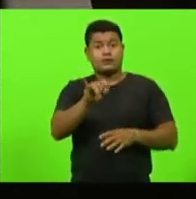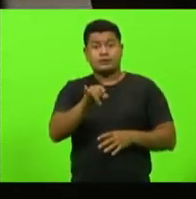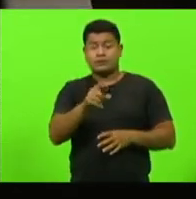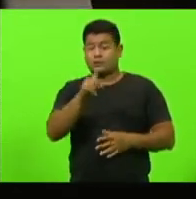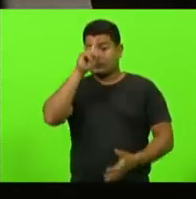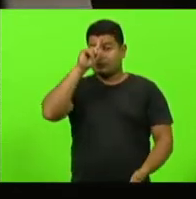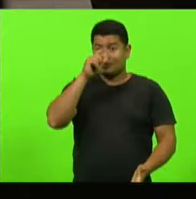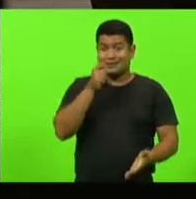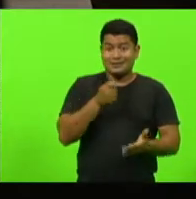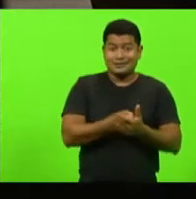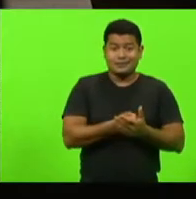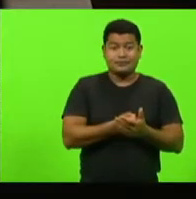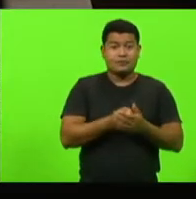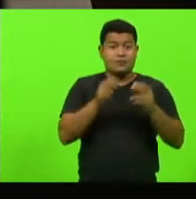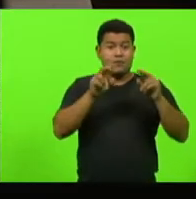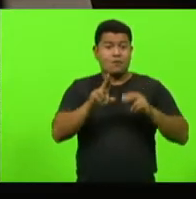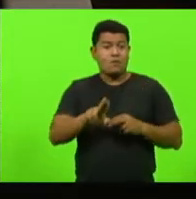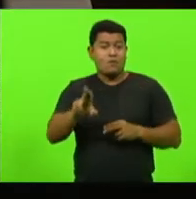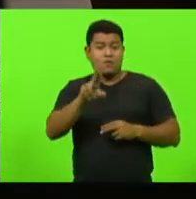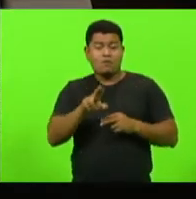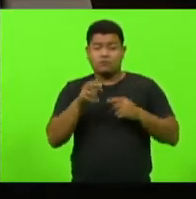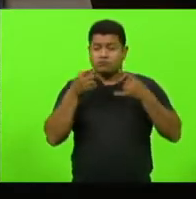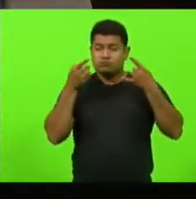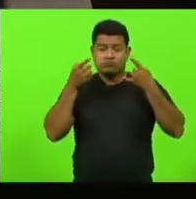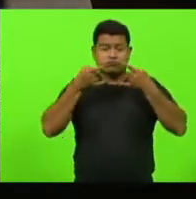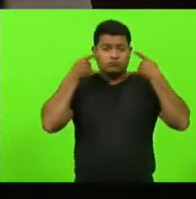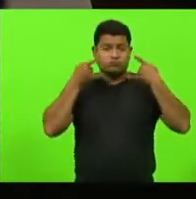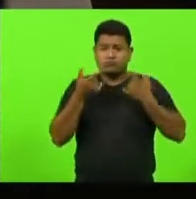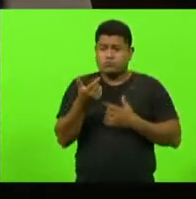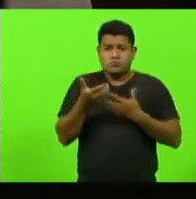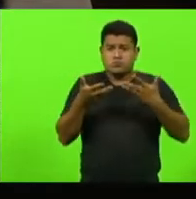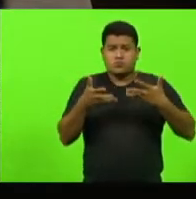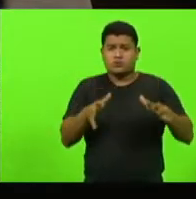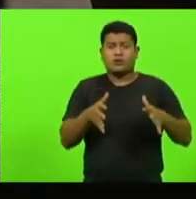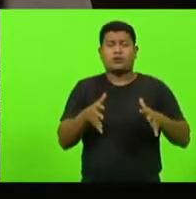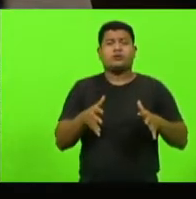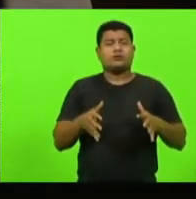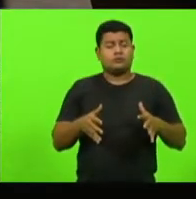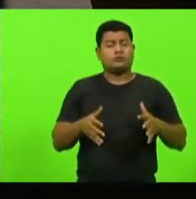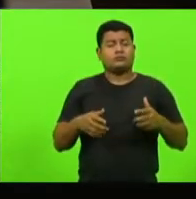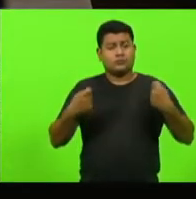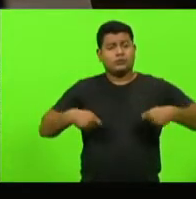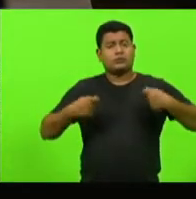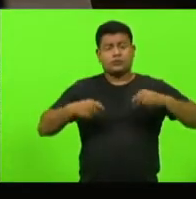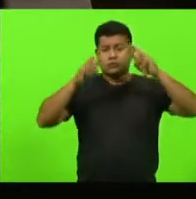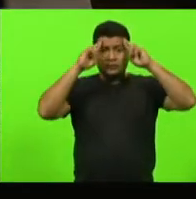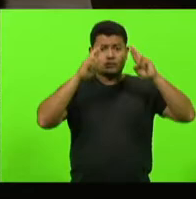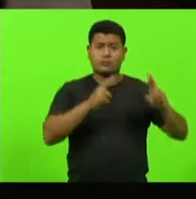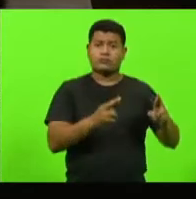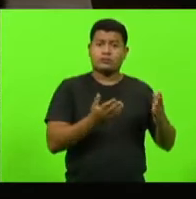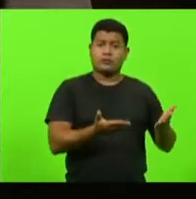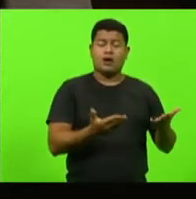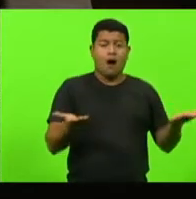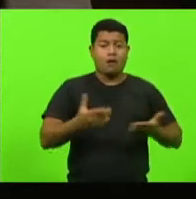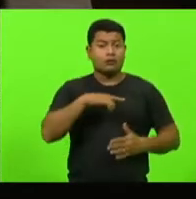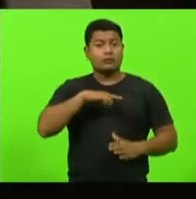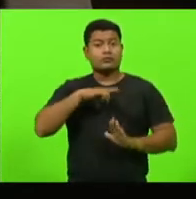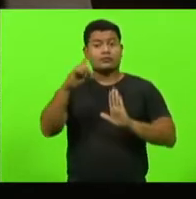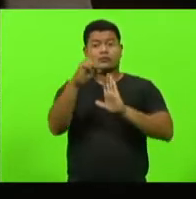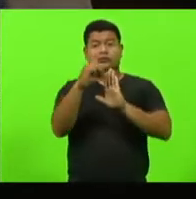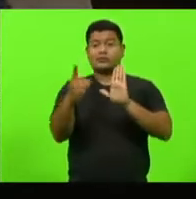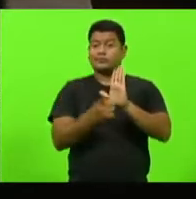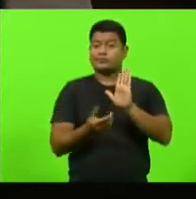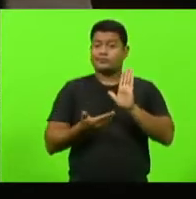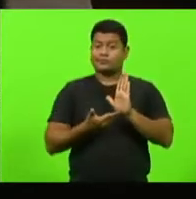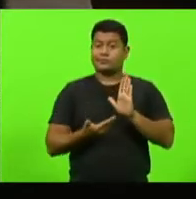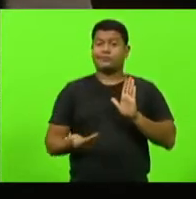vamos respeitar quem não quer usar. Agora, com um decreto, com normas, vamos respeitar.